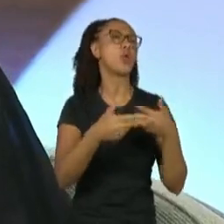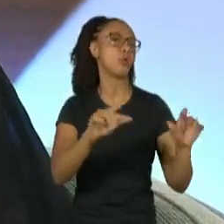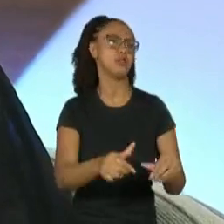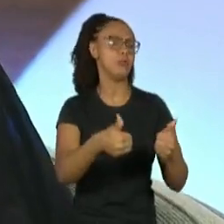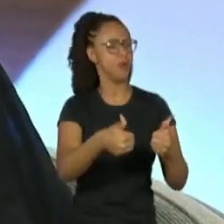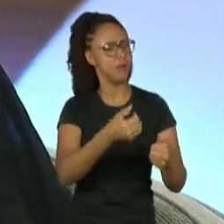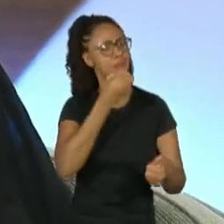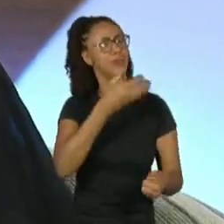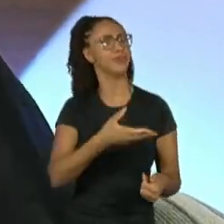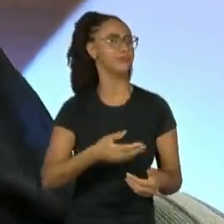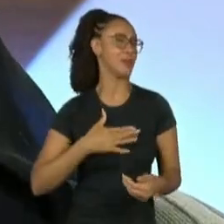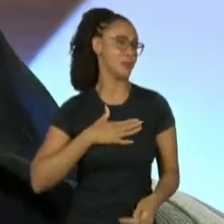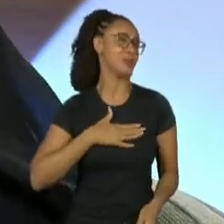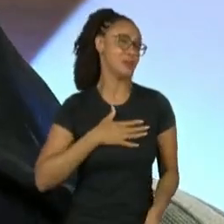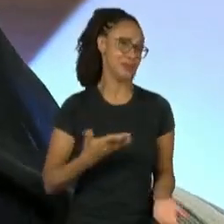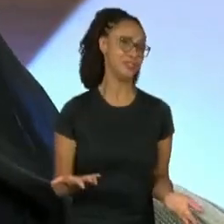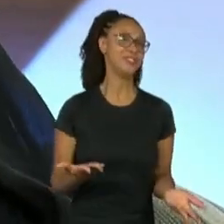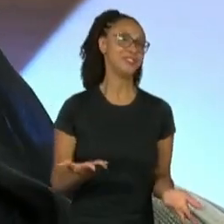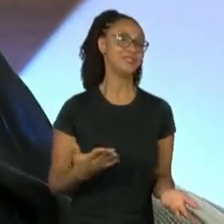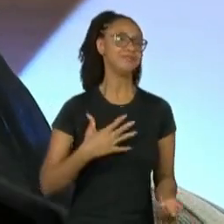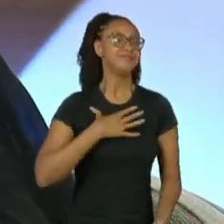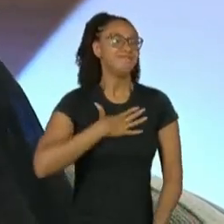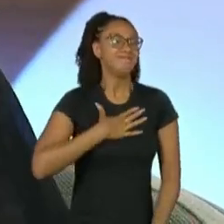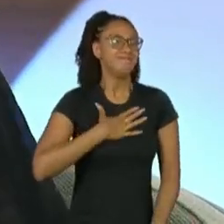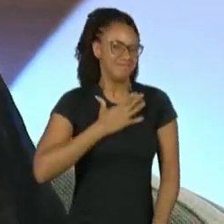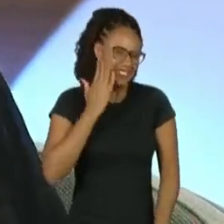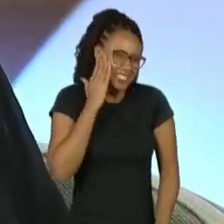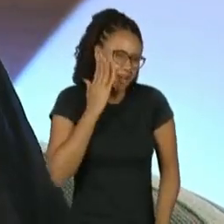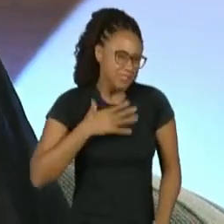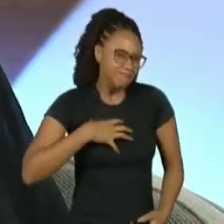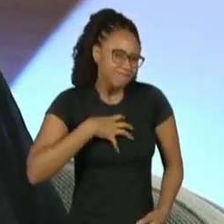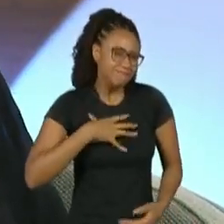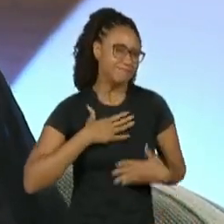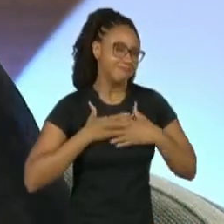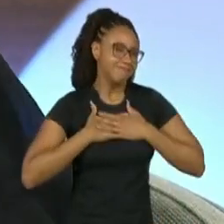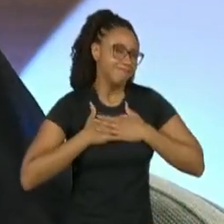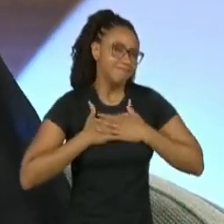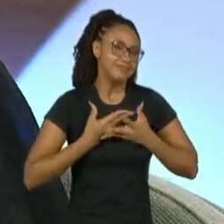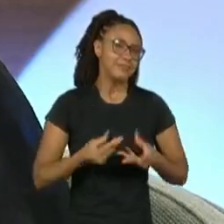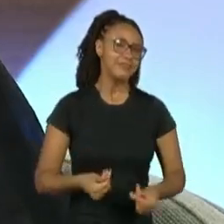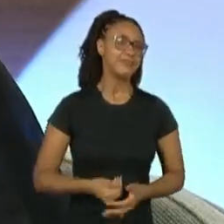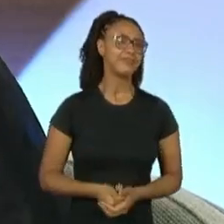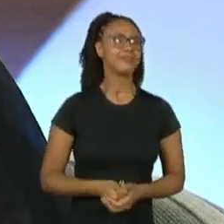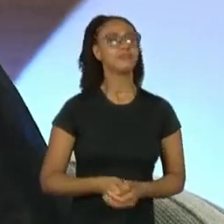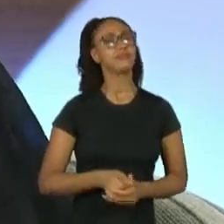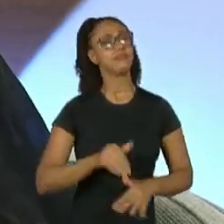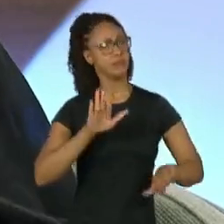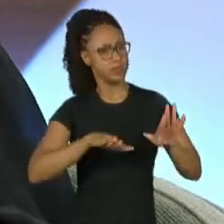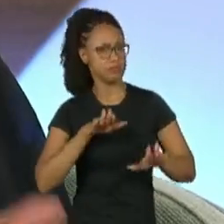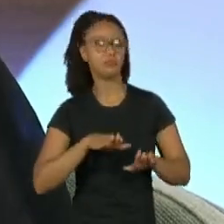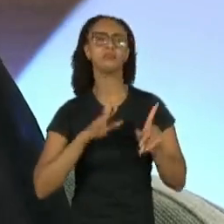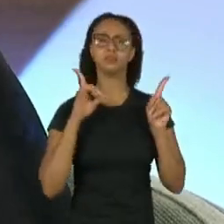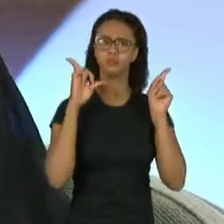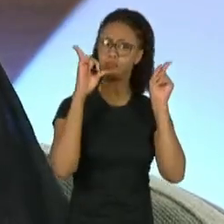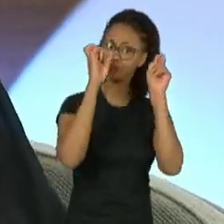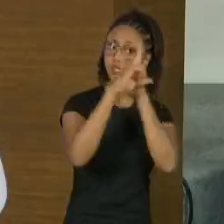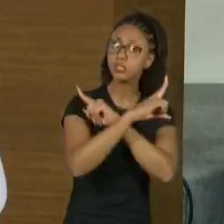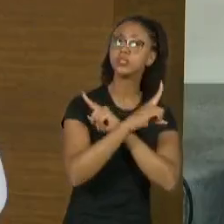melhor. Sim. É uma coisa que, sabe, te dá uma... Mesmo que seja difícil, mesmo que